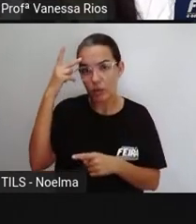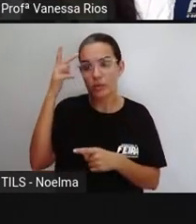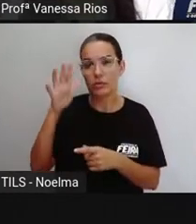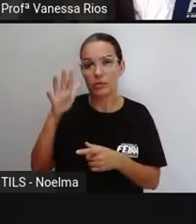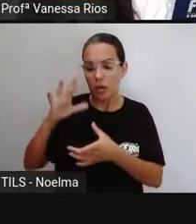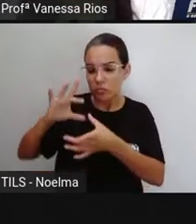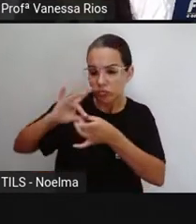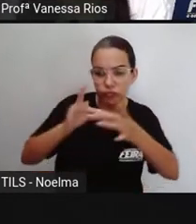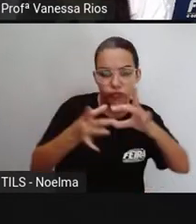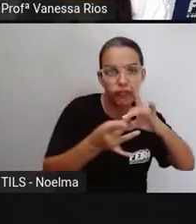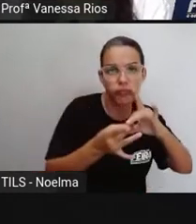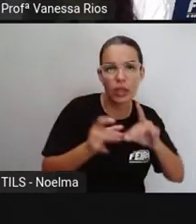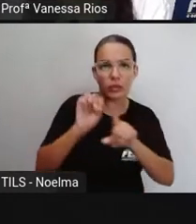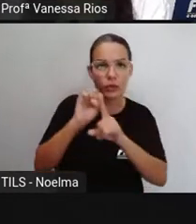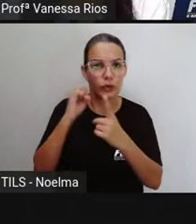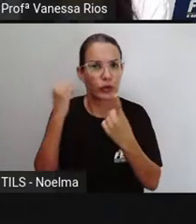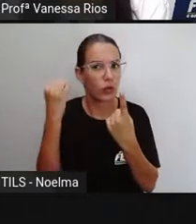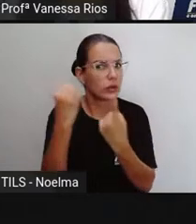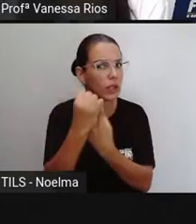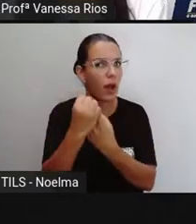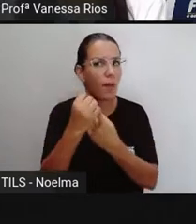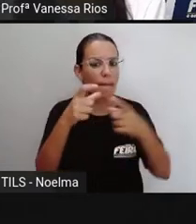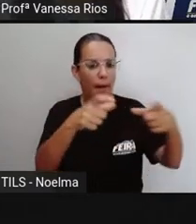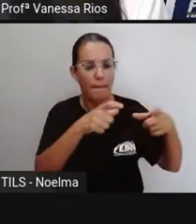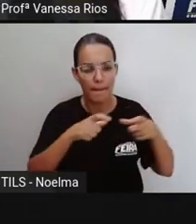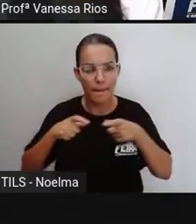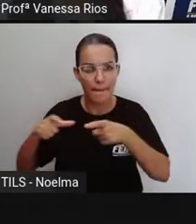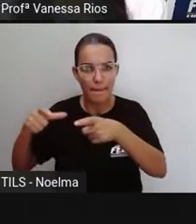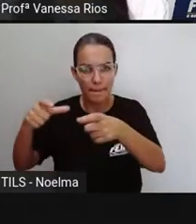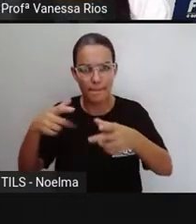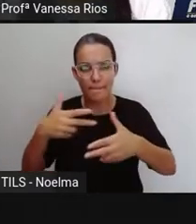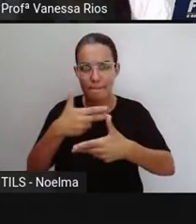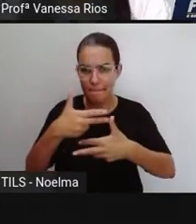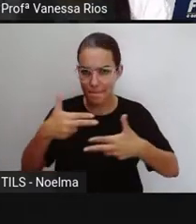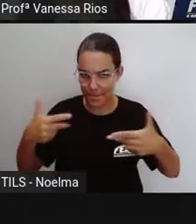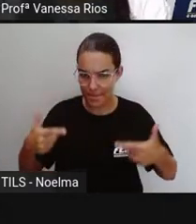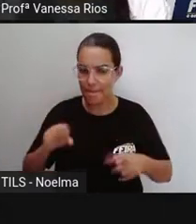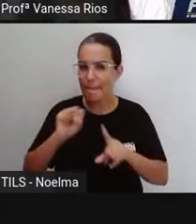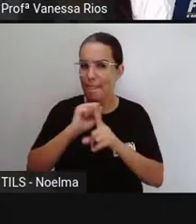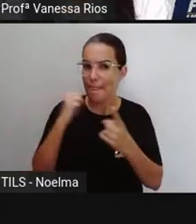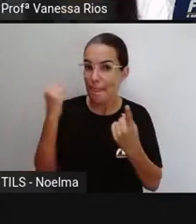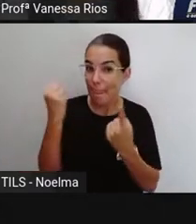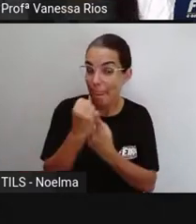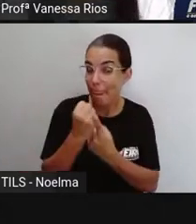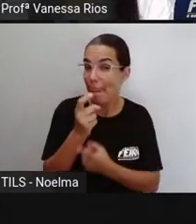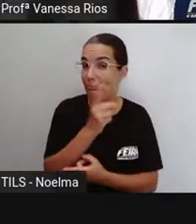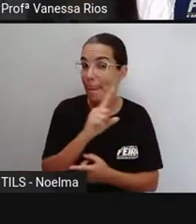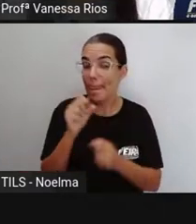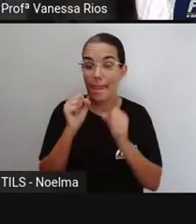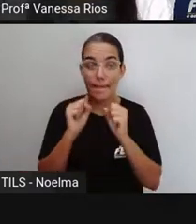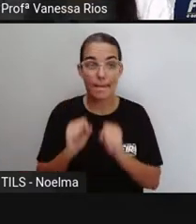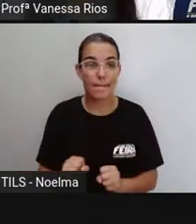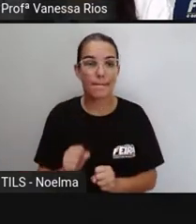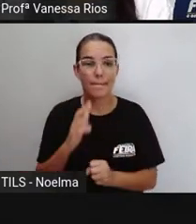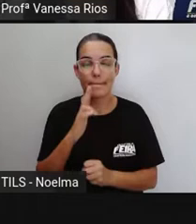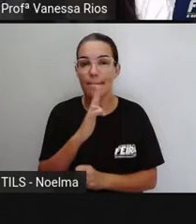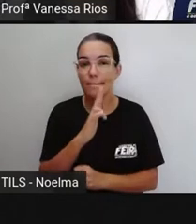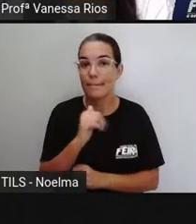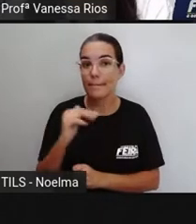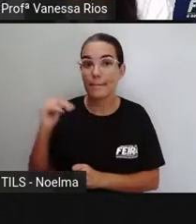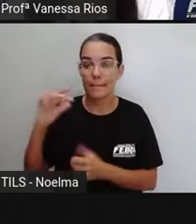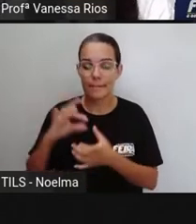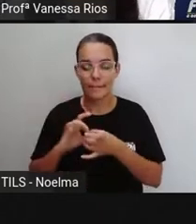contexto social de determinadas situações da sociedade, a gente não pode deixar aí de fora